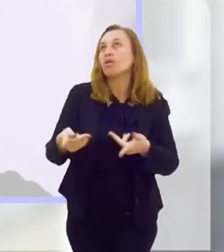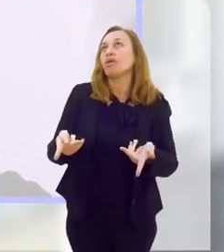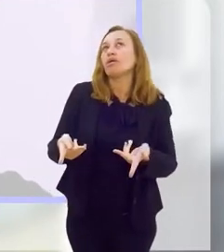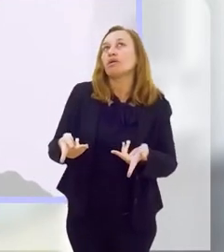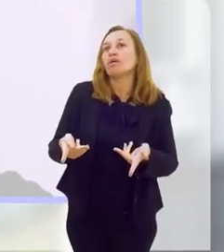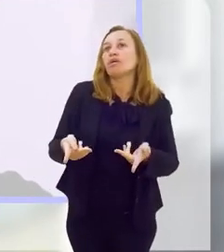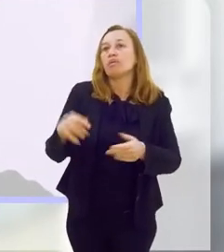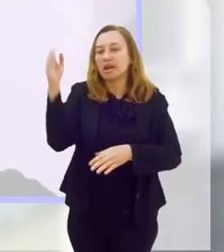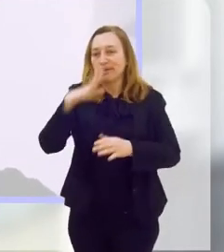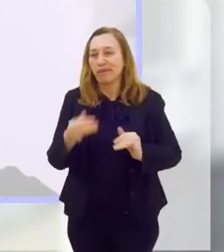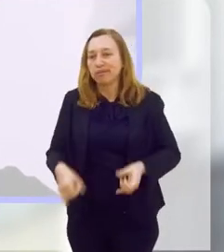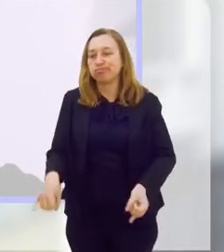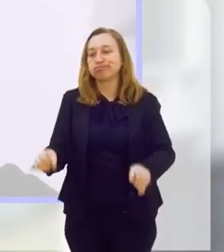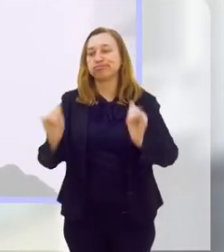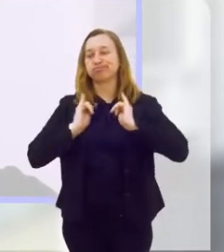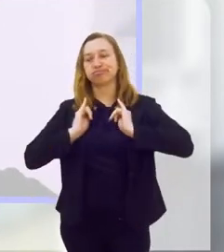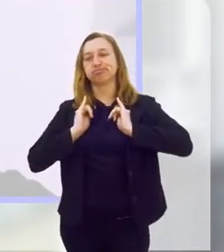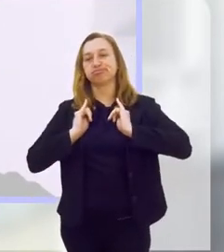muito acomodado.